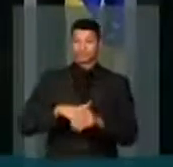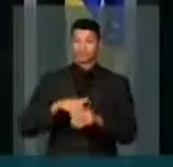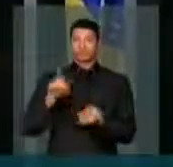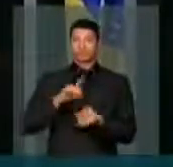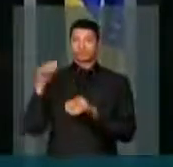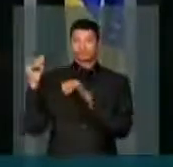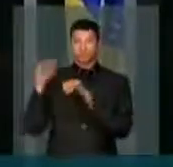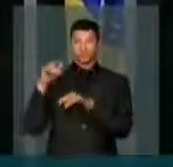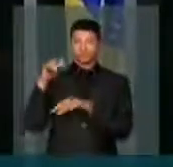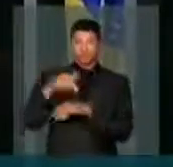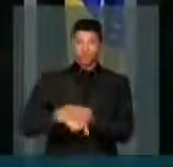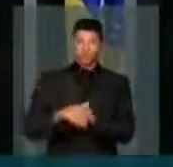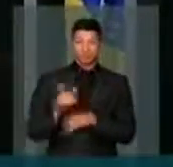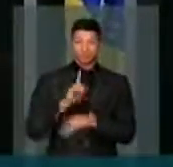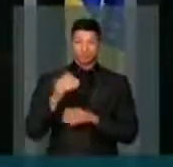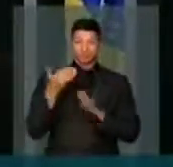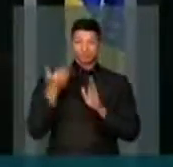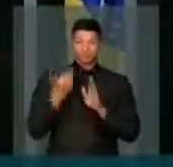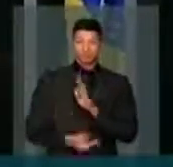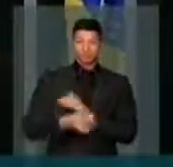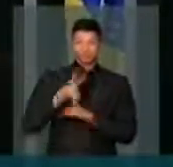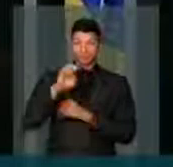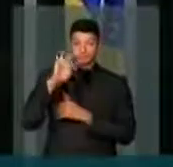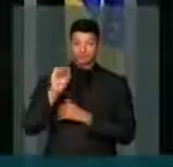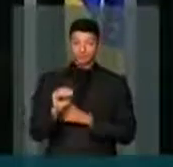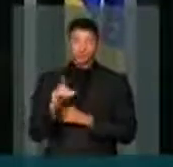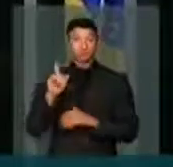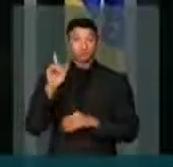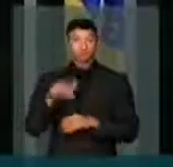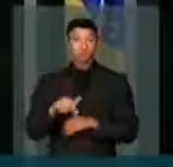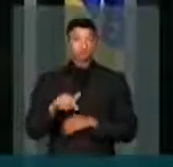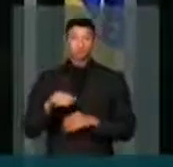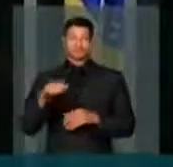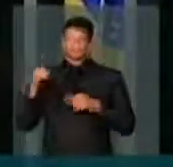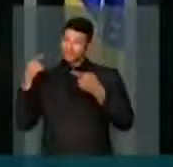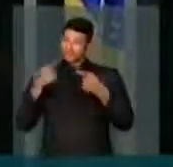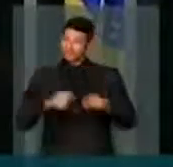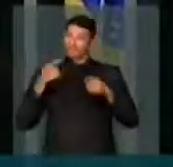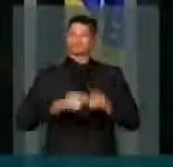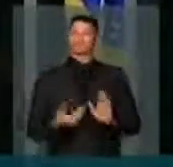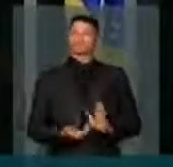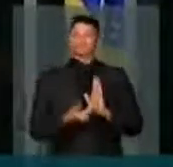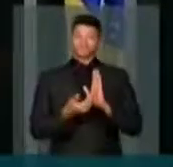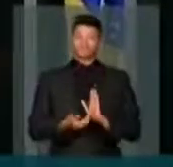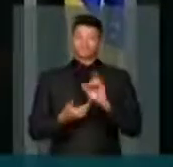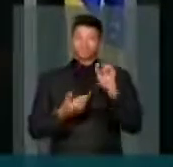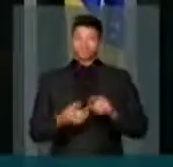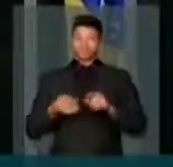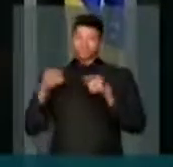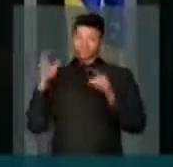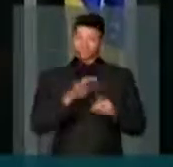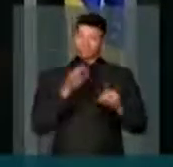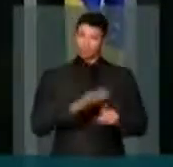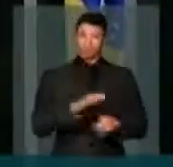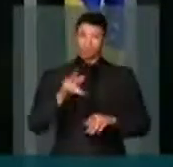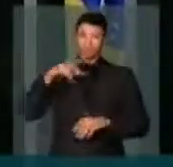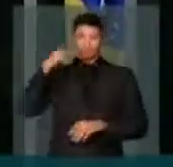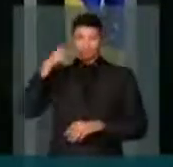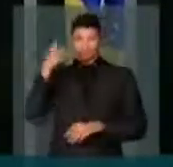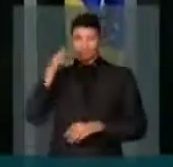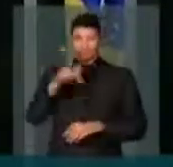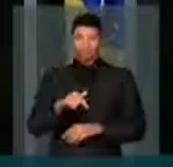não virem aqui não derrubar esse veto que é uma afronta a essa casa, que é uma afronta a esse